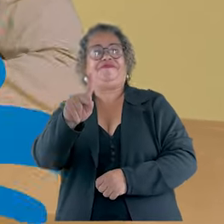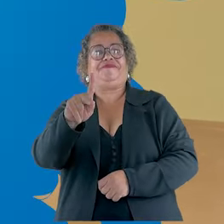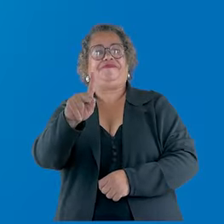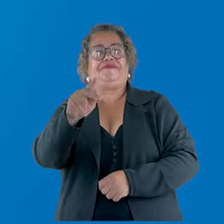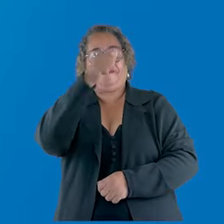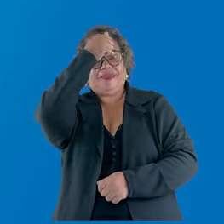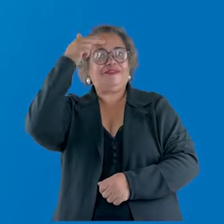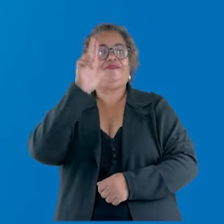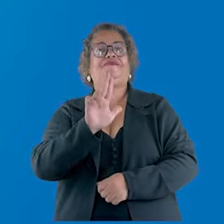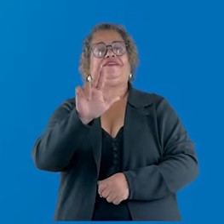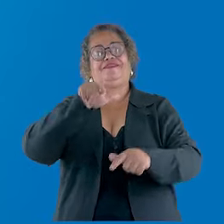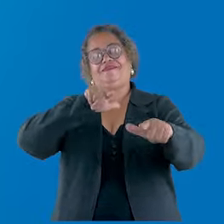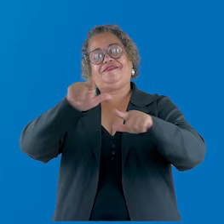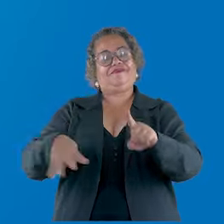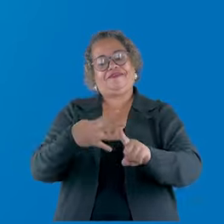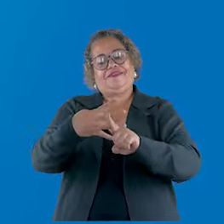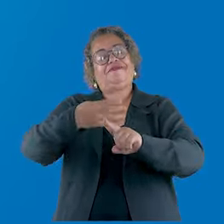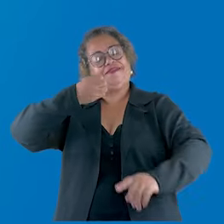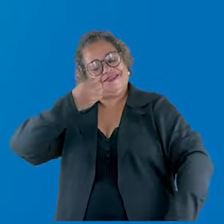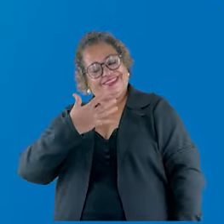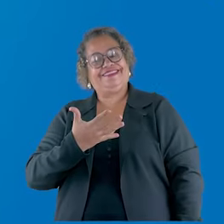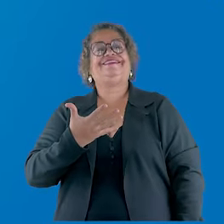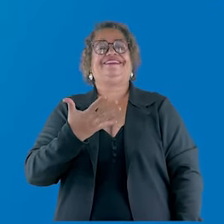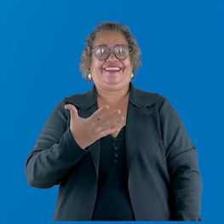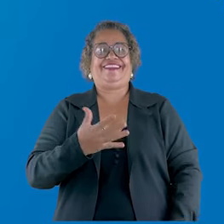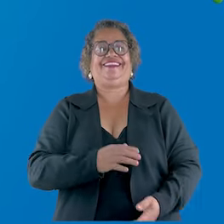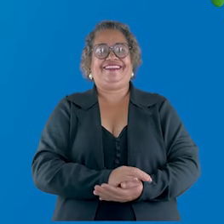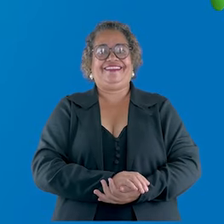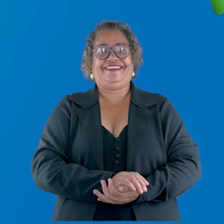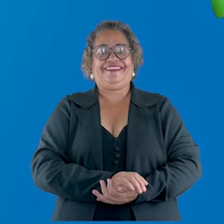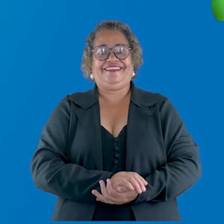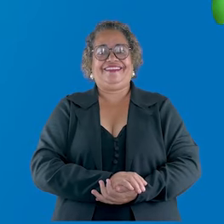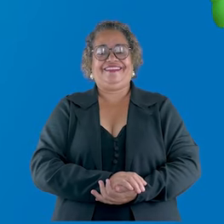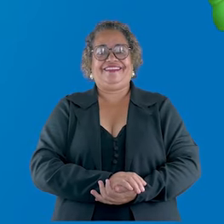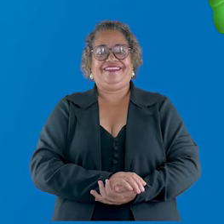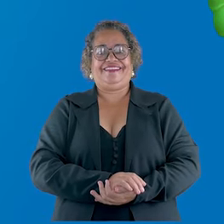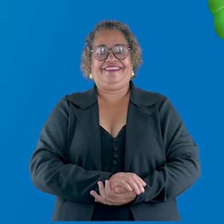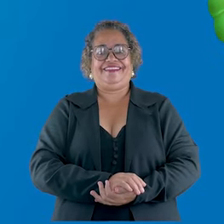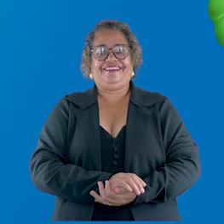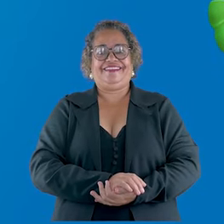poderia ser seu! Prefeitura de Uberlândia. Fazer mais, fazer bem!